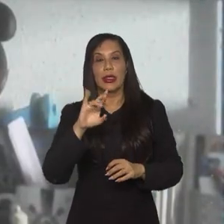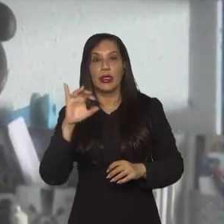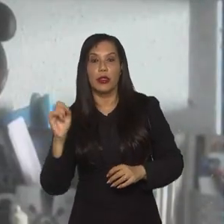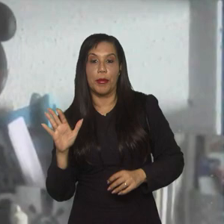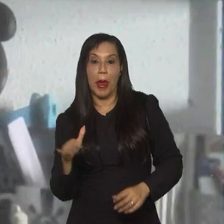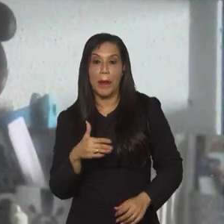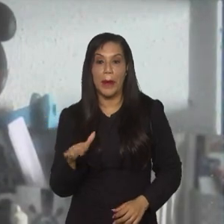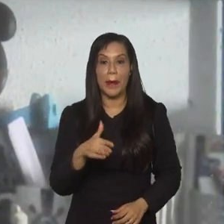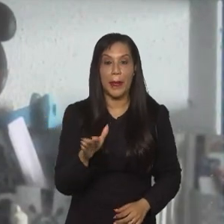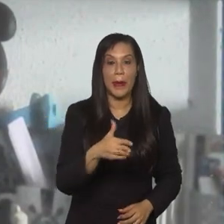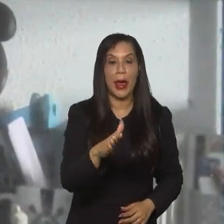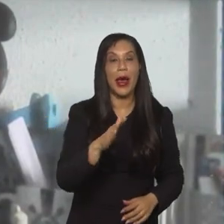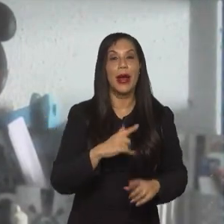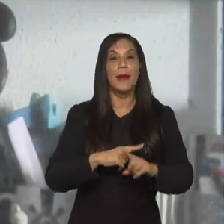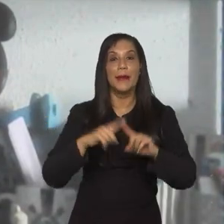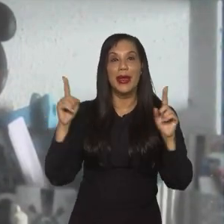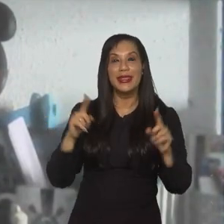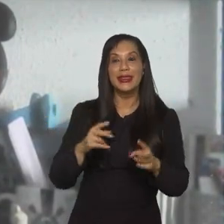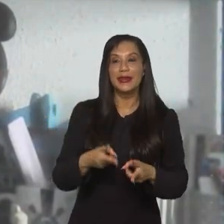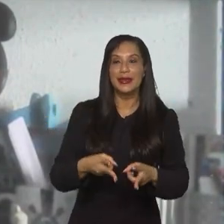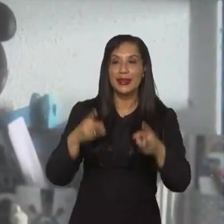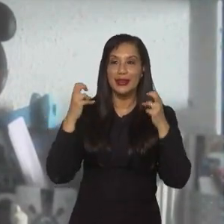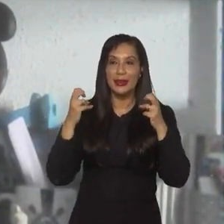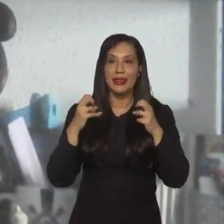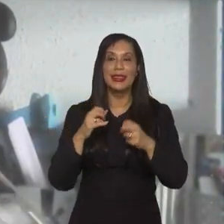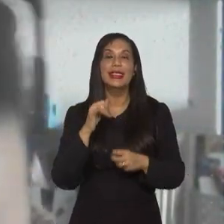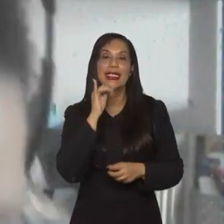aí agora a Cláudia vai falar, nossa, está vendo, leva a Cristiane,